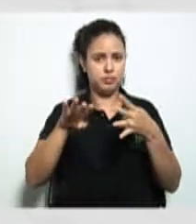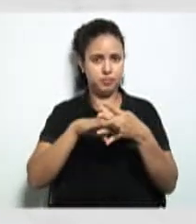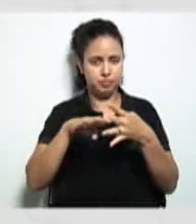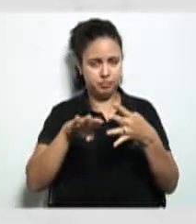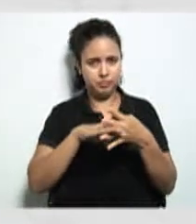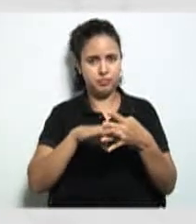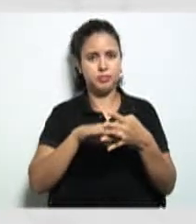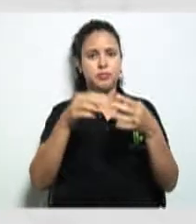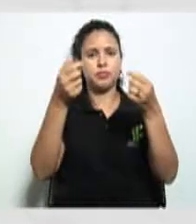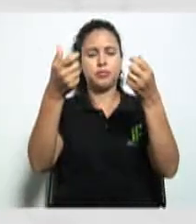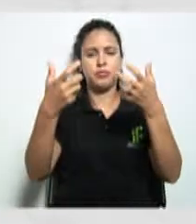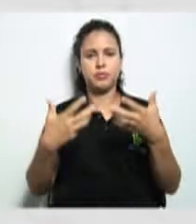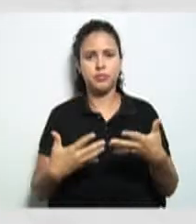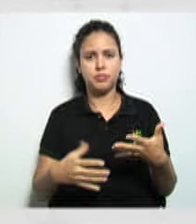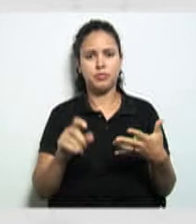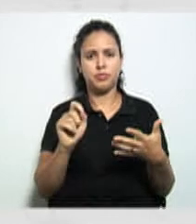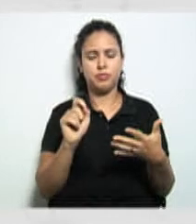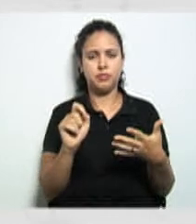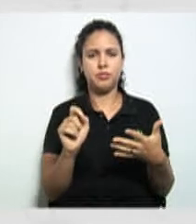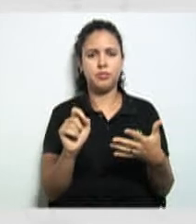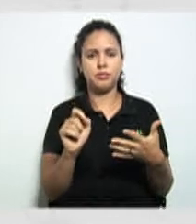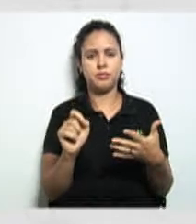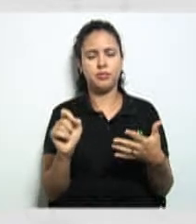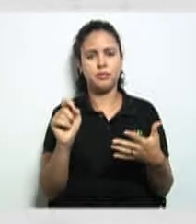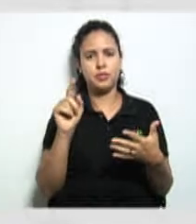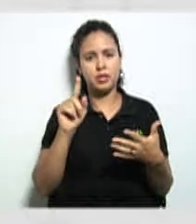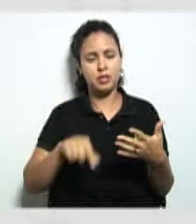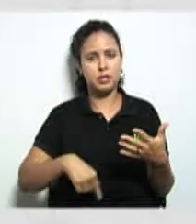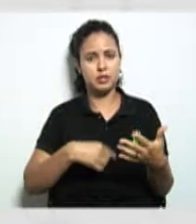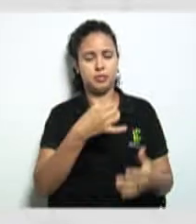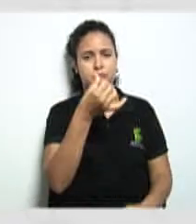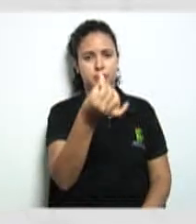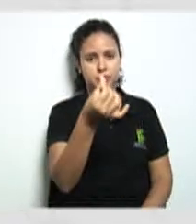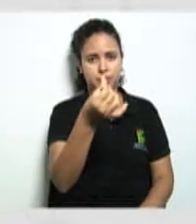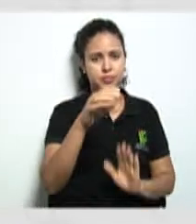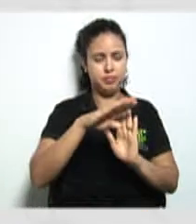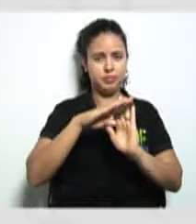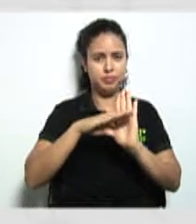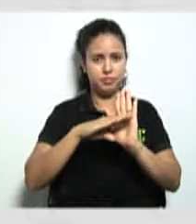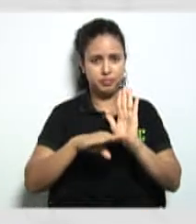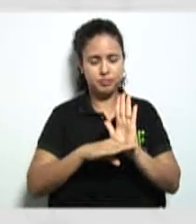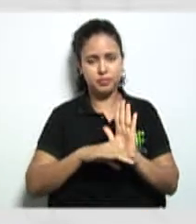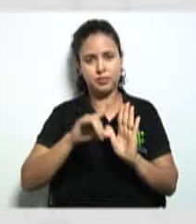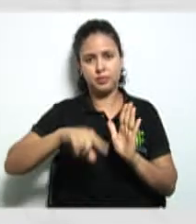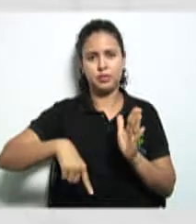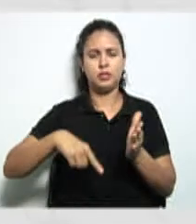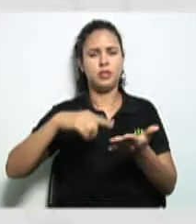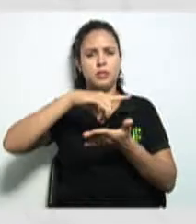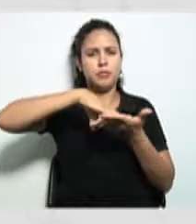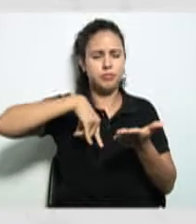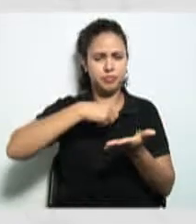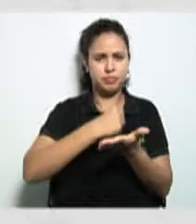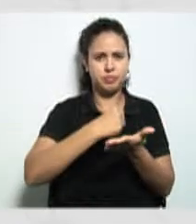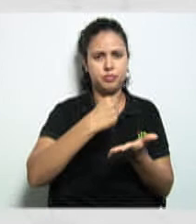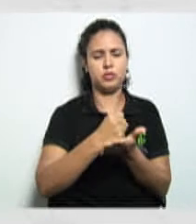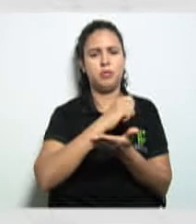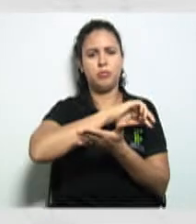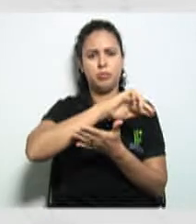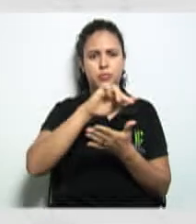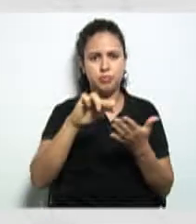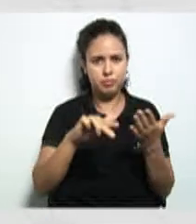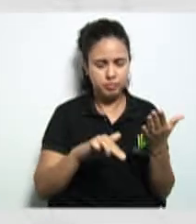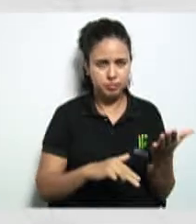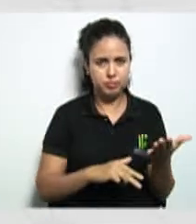resolução das atividades estávamos falando aqui do sexto passo que é sobre a providência da documentação necessária para o